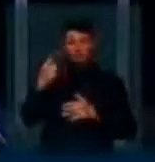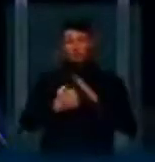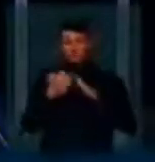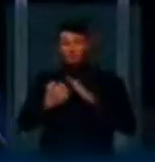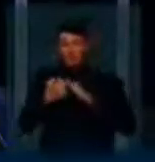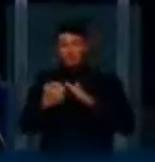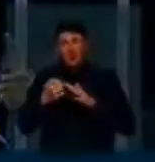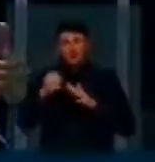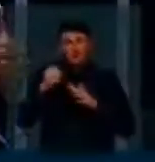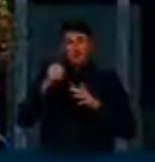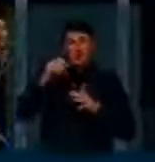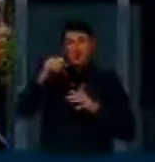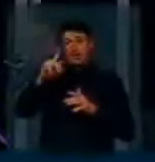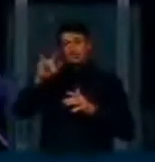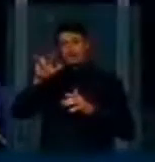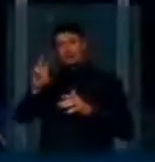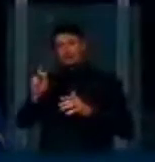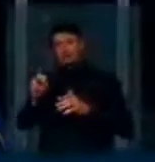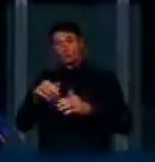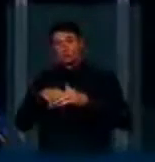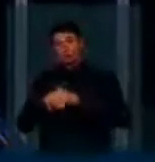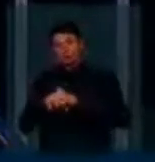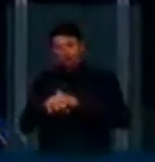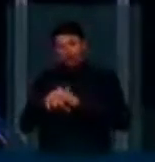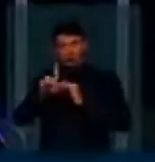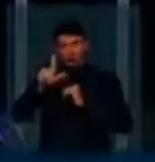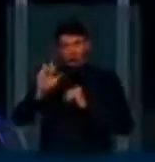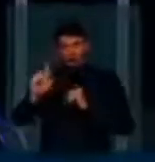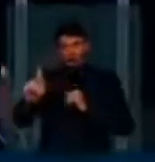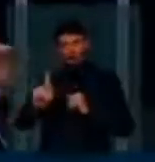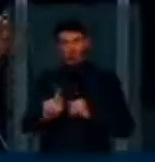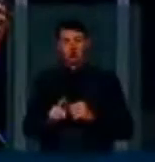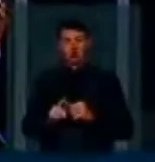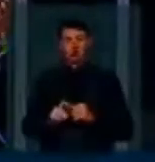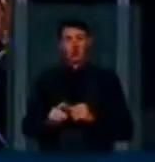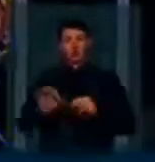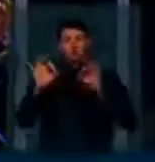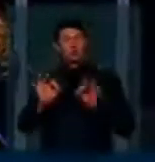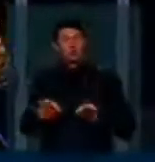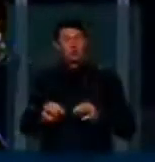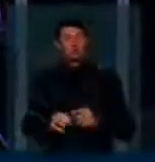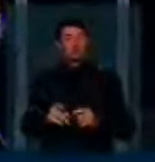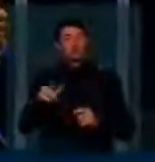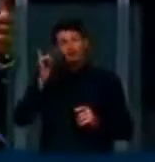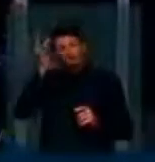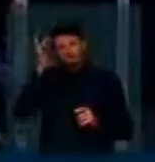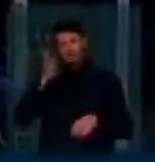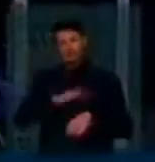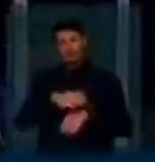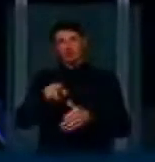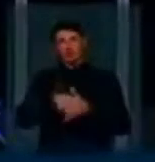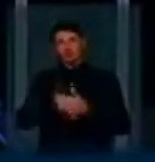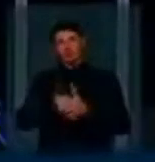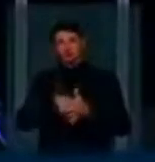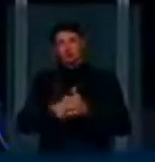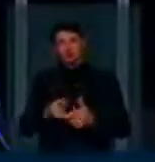guardem os logs de acesso a aplicativos, certamente, isso facilitaria a investigação de ilícitos